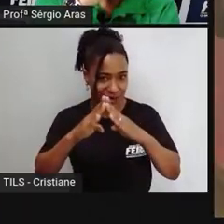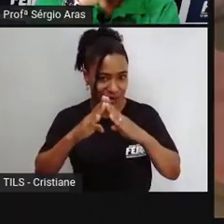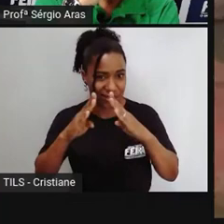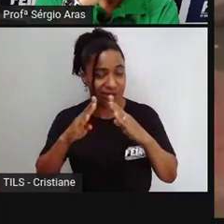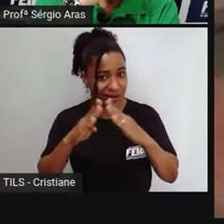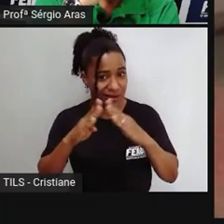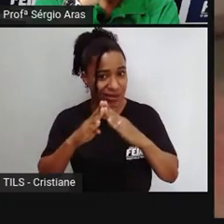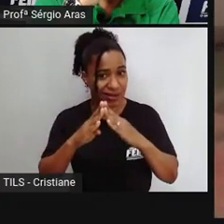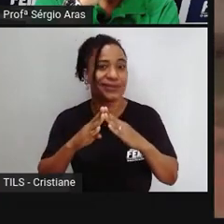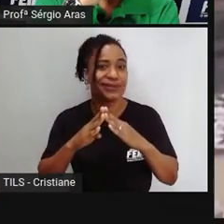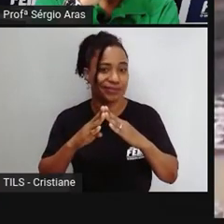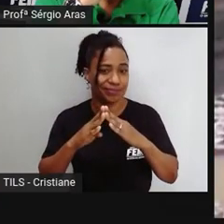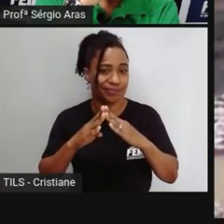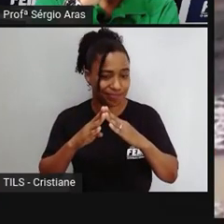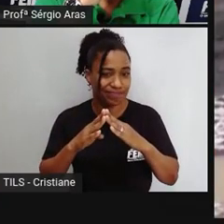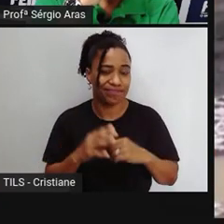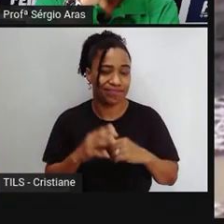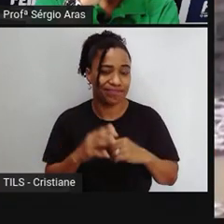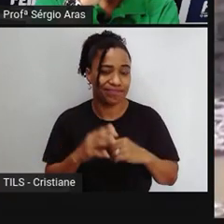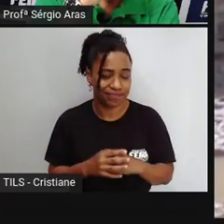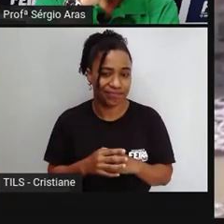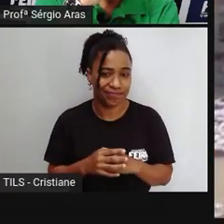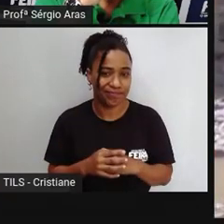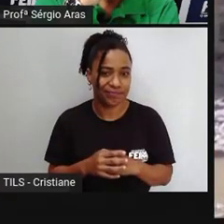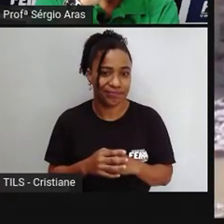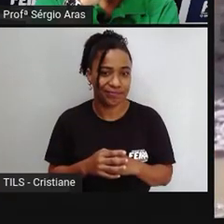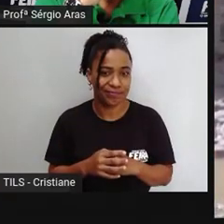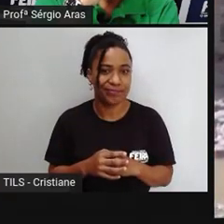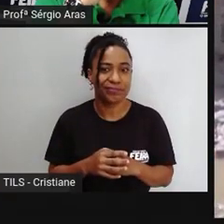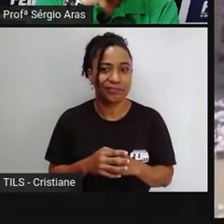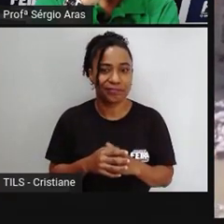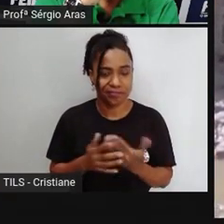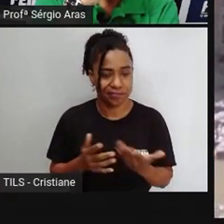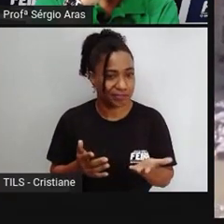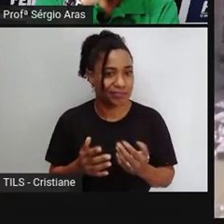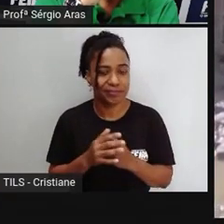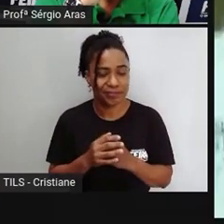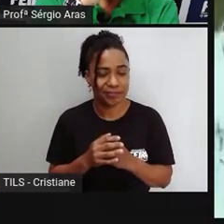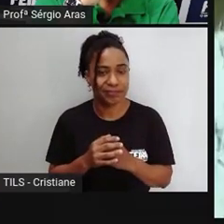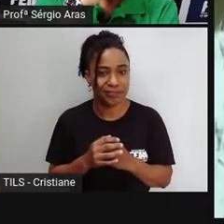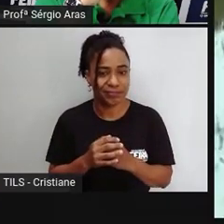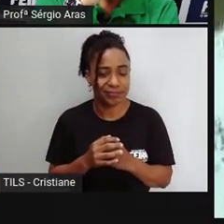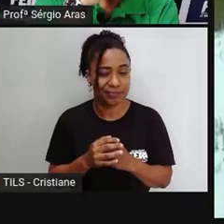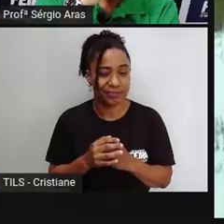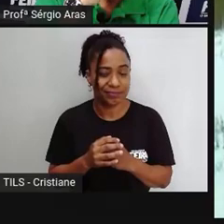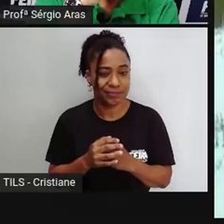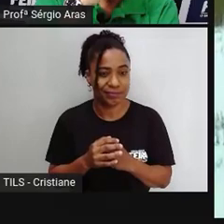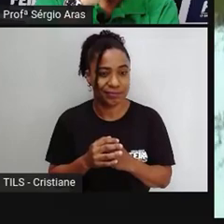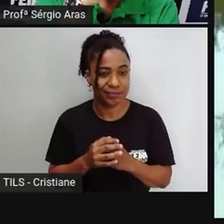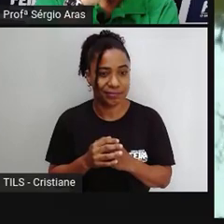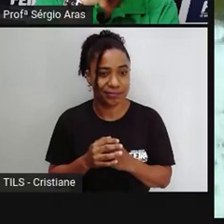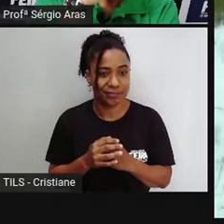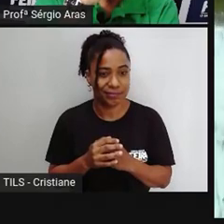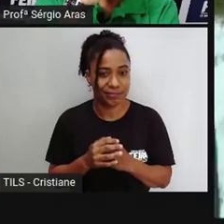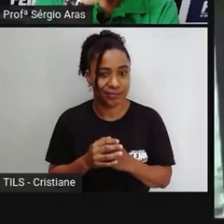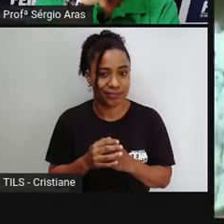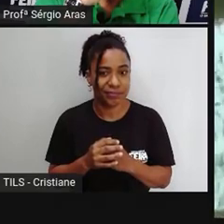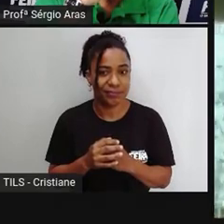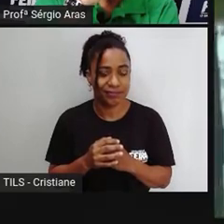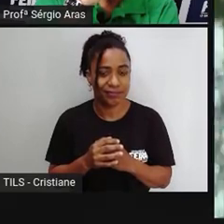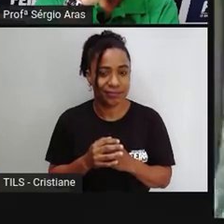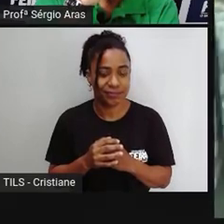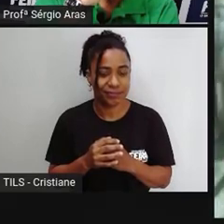maioria que saíram sem ter condições e olhar pras crianças que as minhas crianças que andam aqui dentro